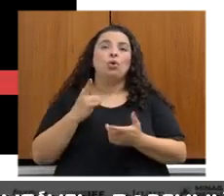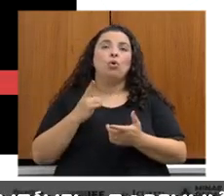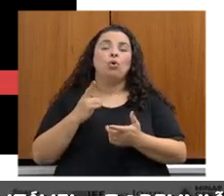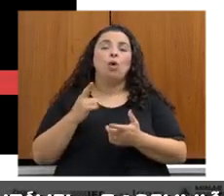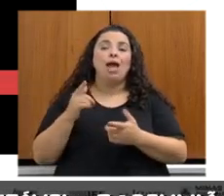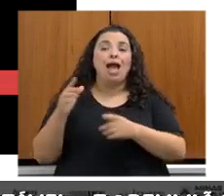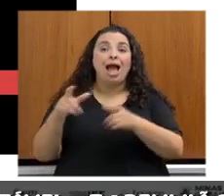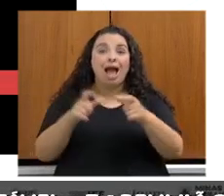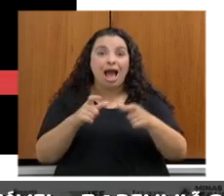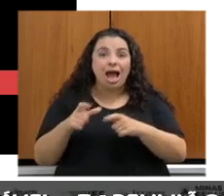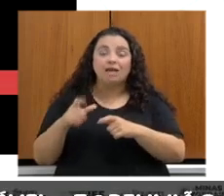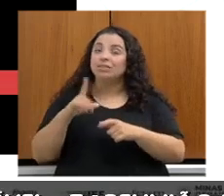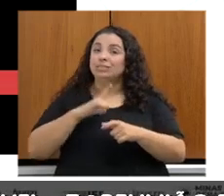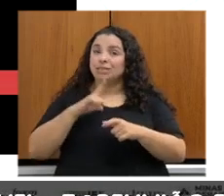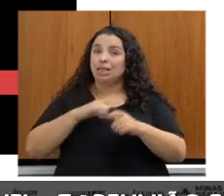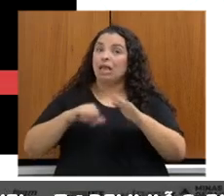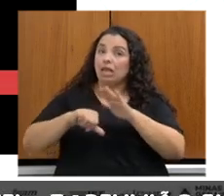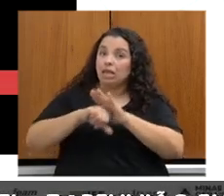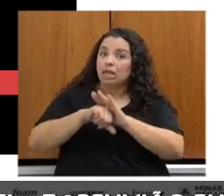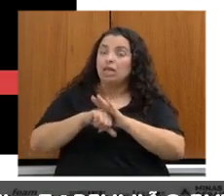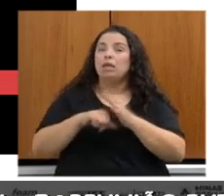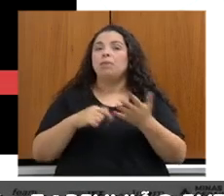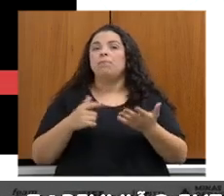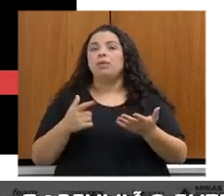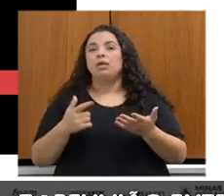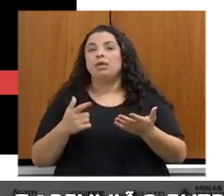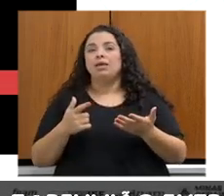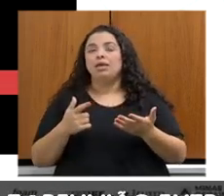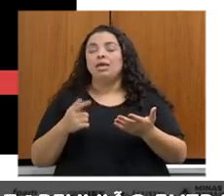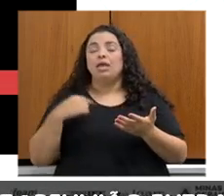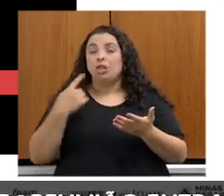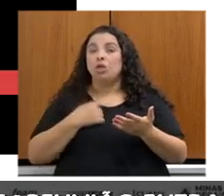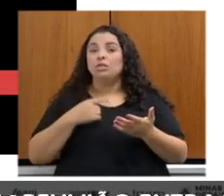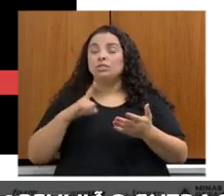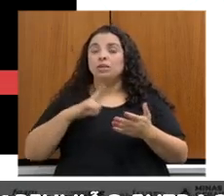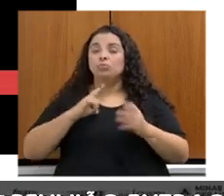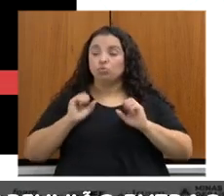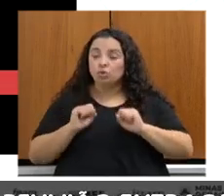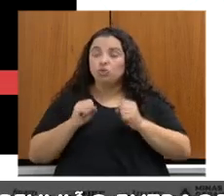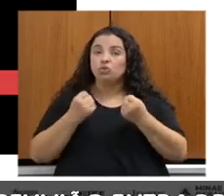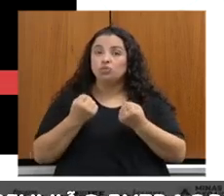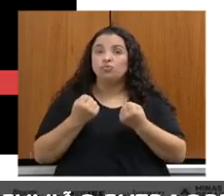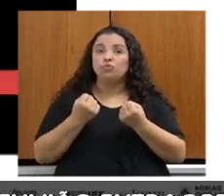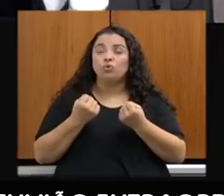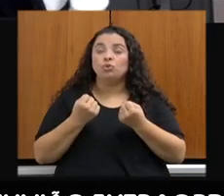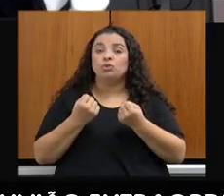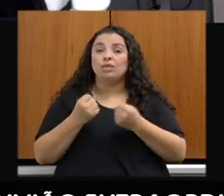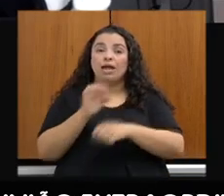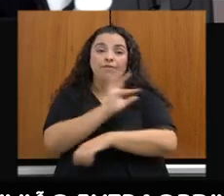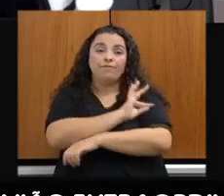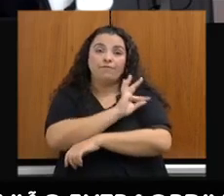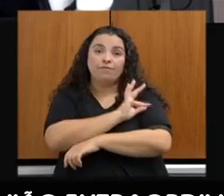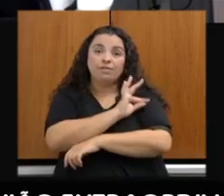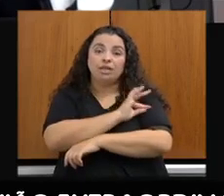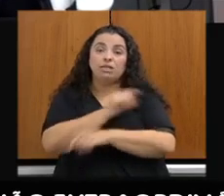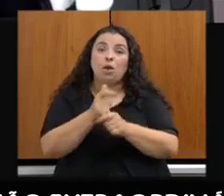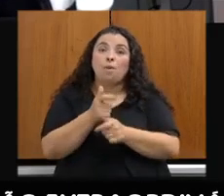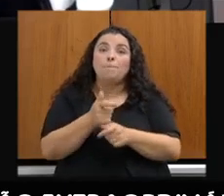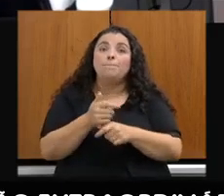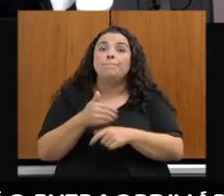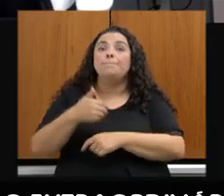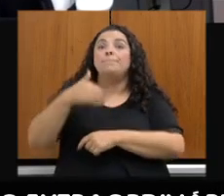infração. Então, também temos tido o esforço do aumento, especialmente da fiscalização, e da